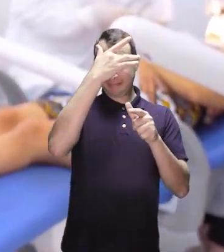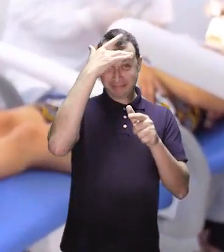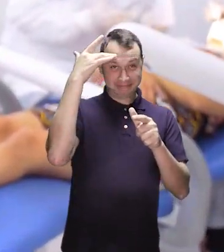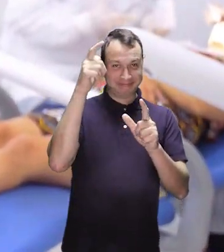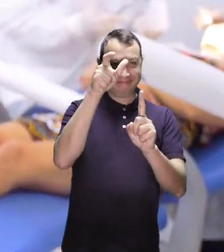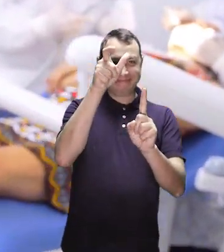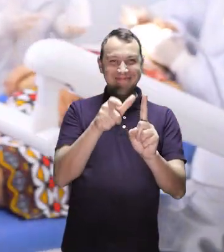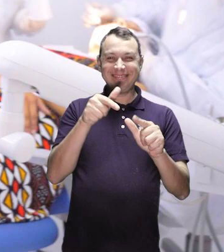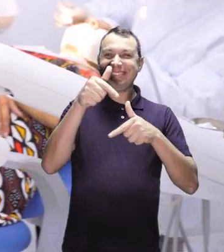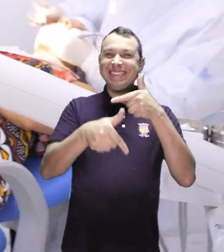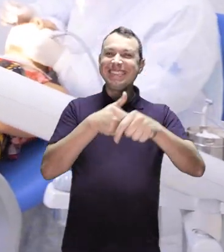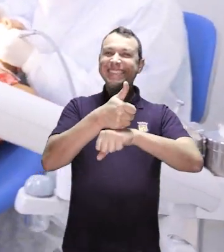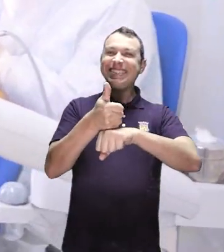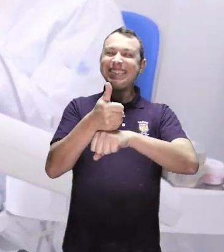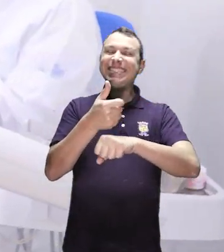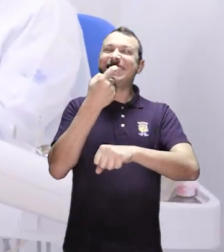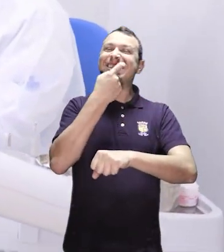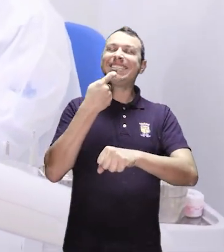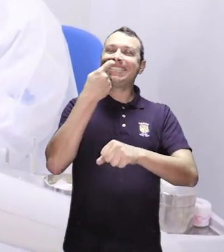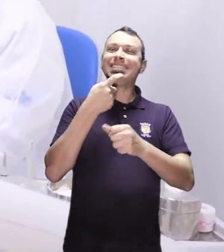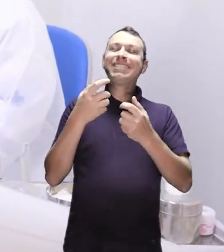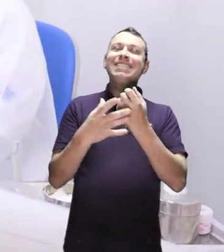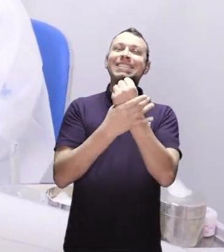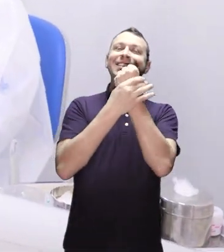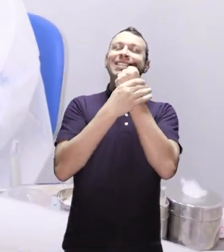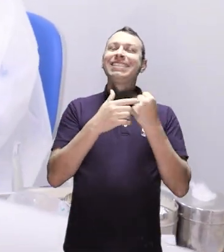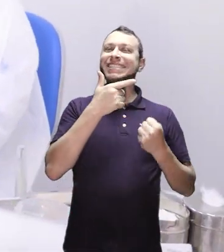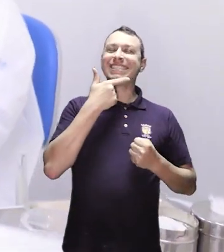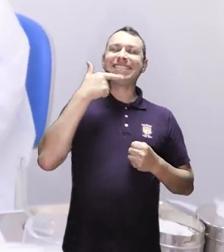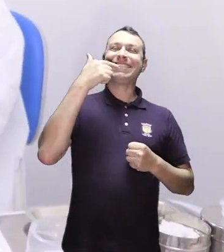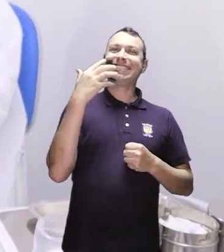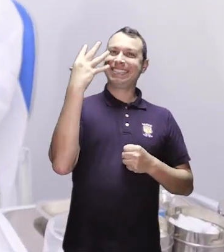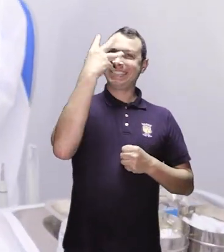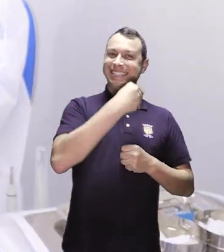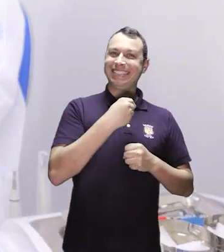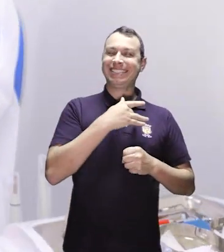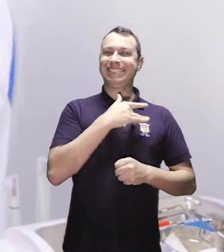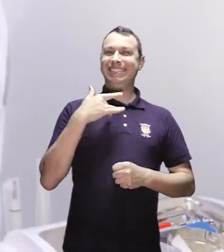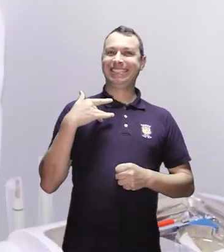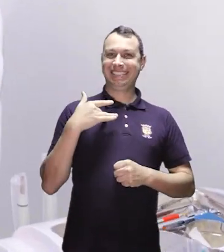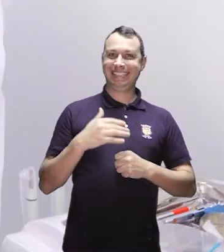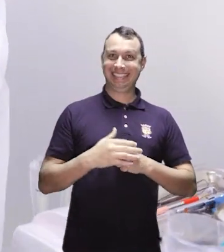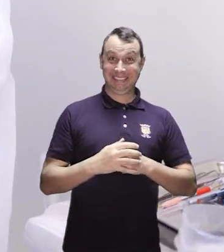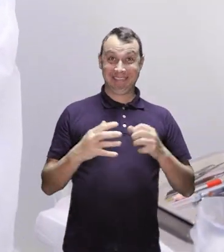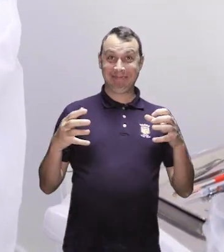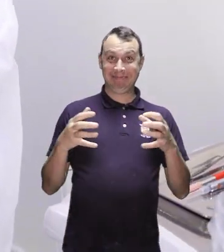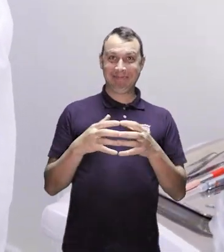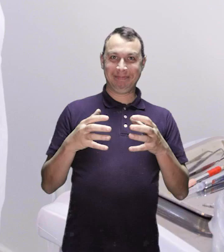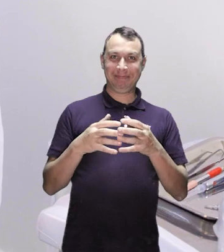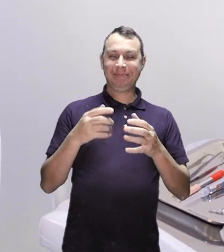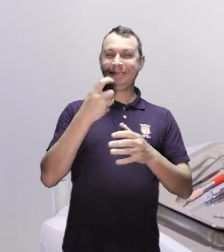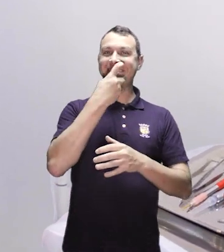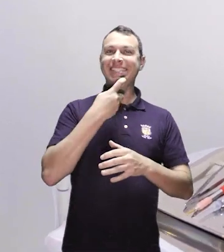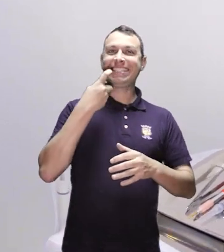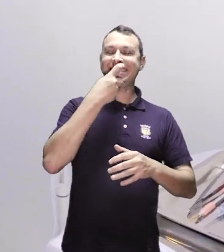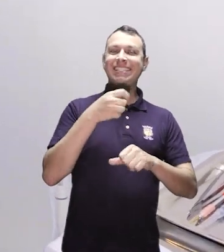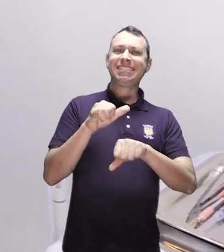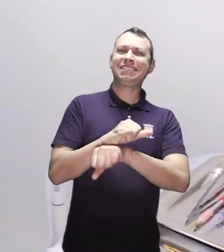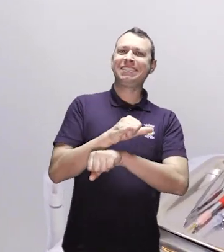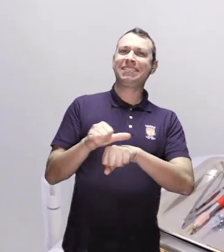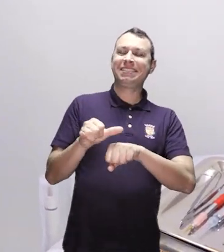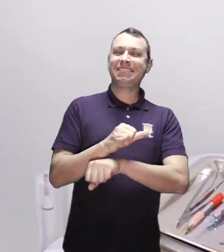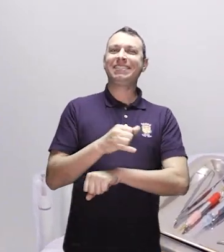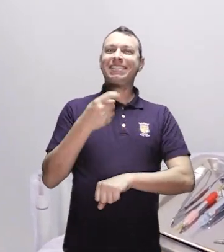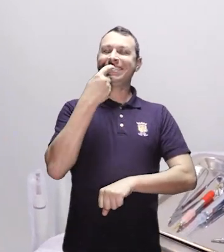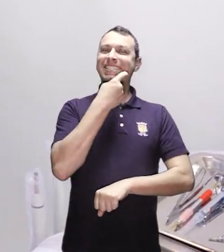garantem um sorriso bonito e saudável. As equipes de odontologia colocam em prática a estratégia de